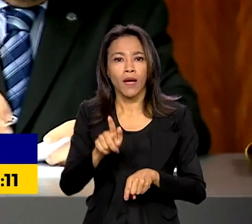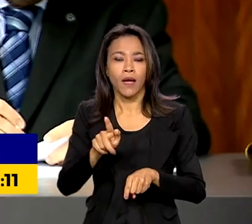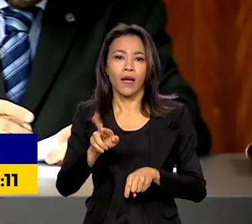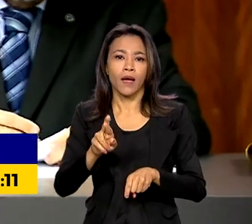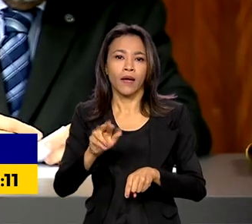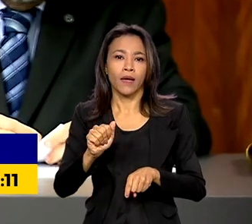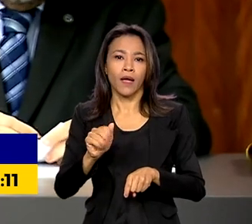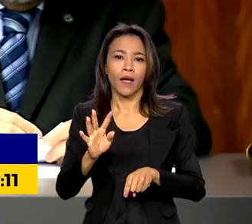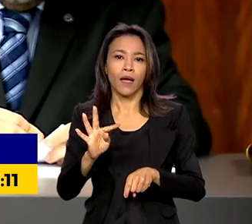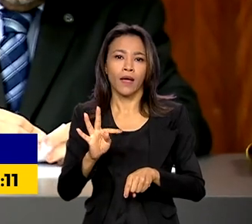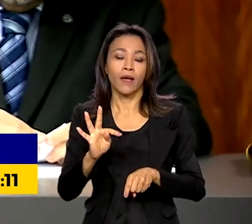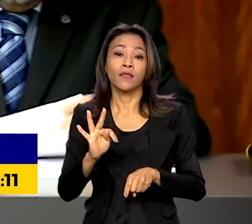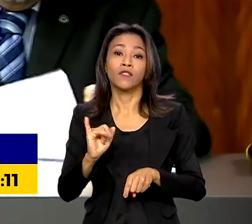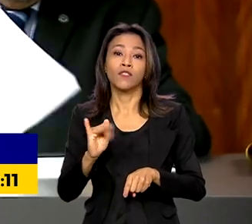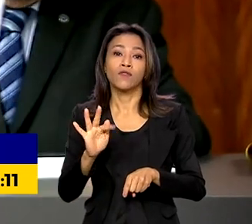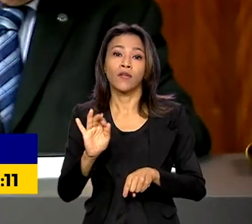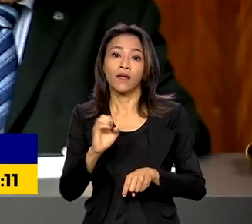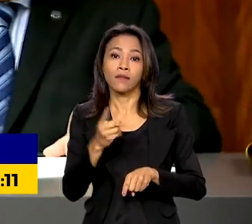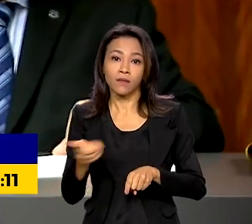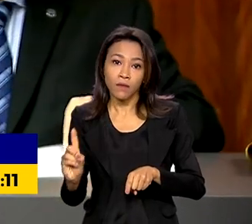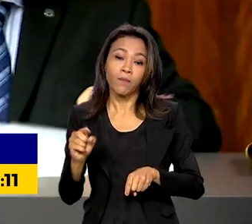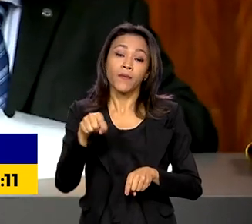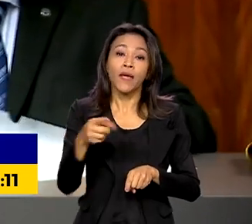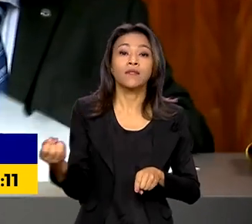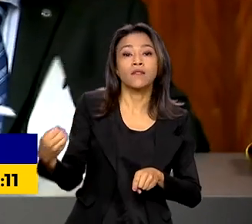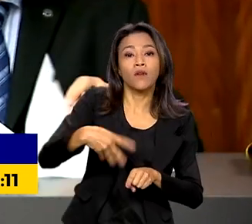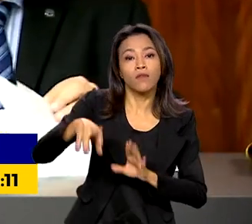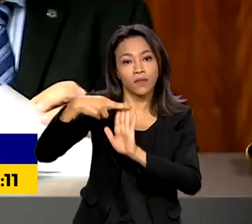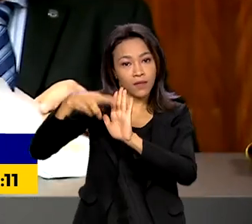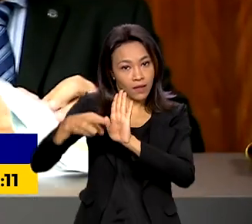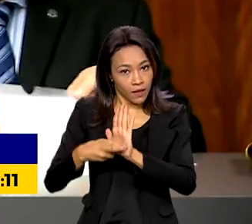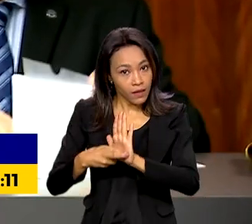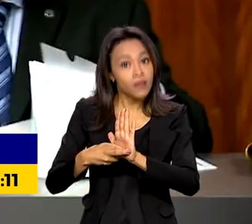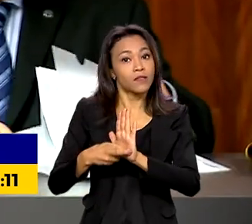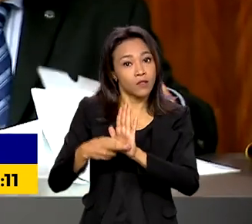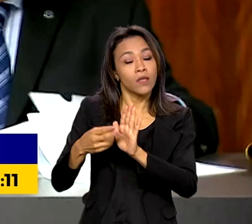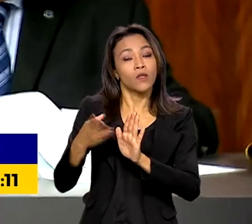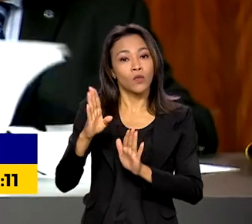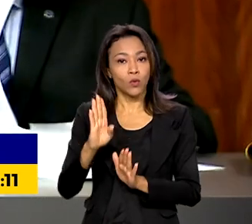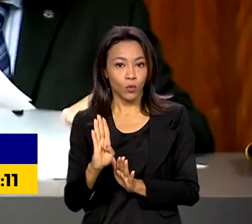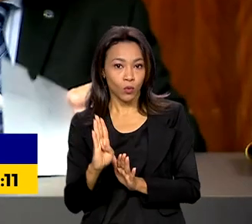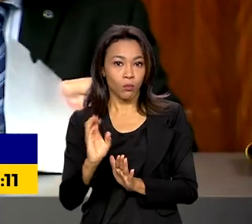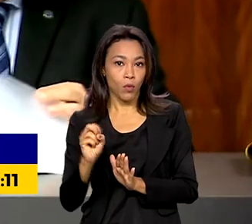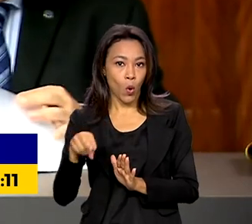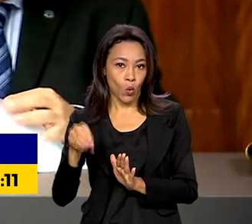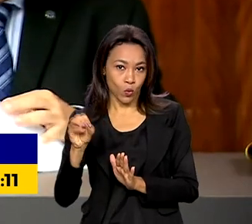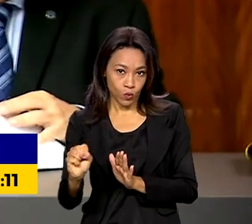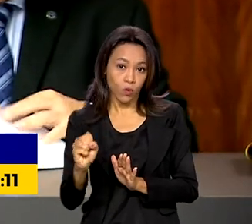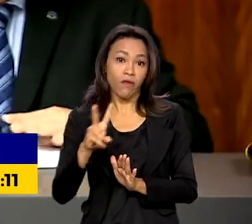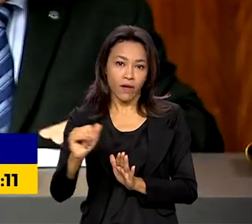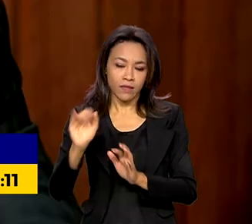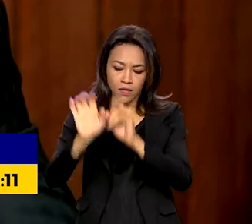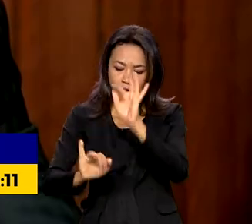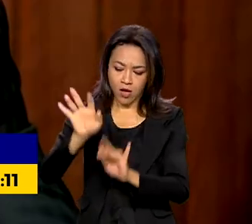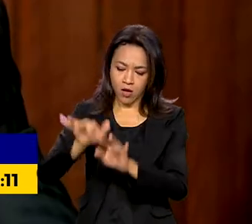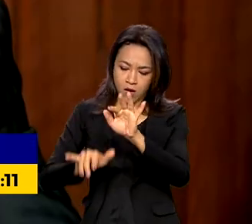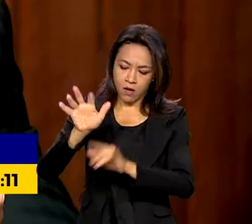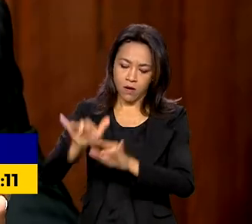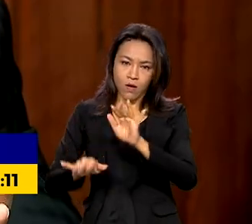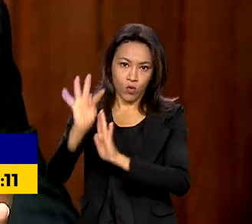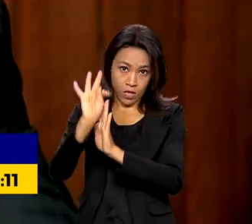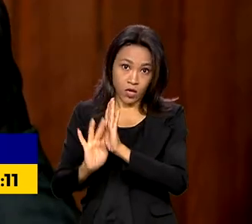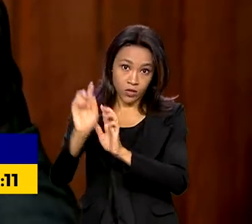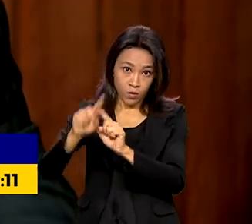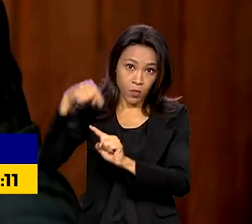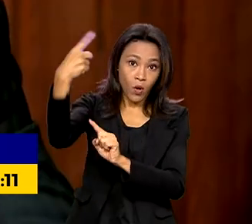INSS, a medida provisória com as novas diretrizes do bônus deve ser editada na semana que vem. O bônus vai ter